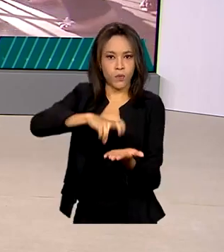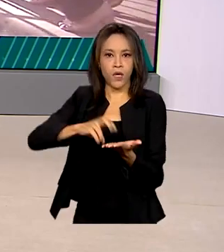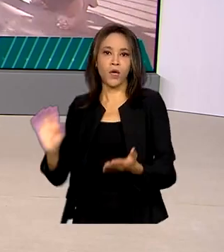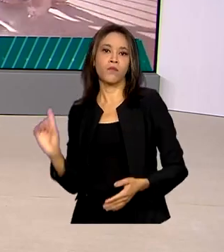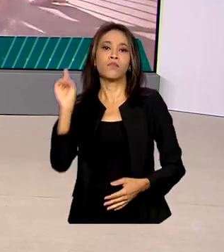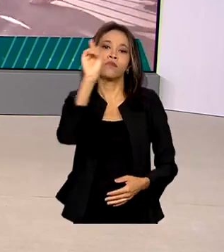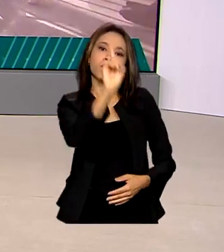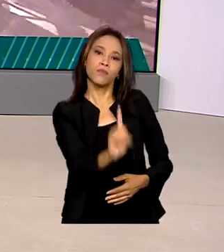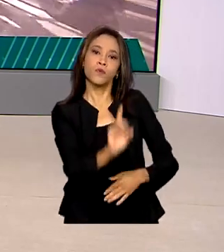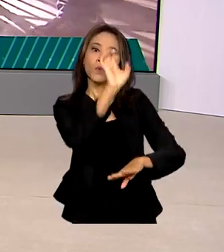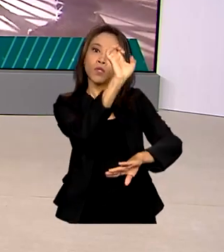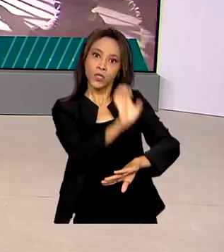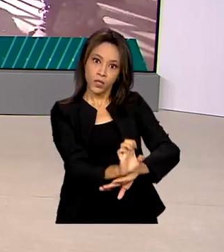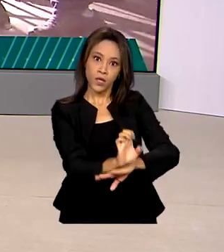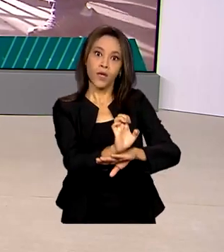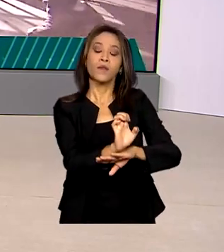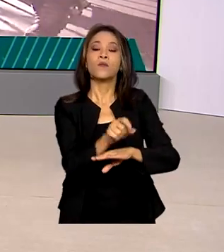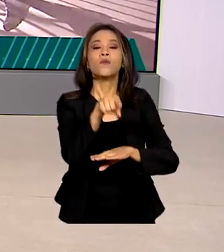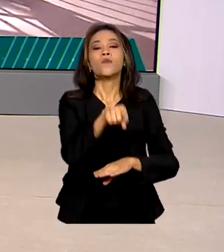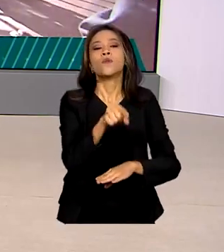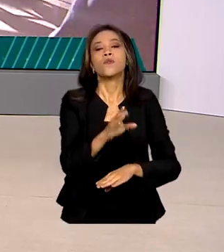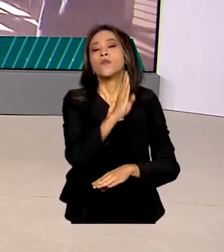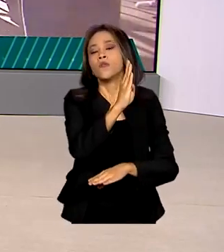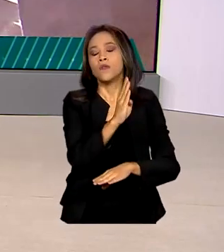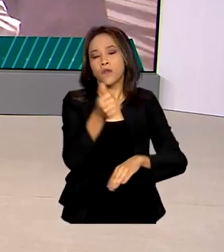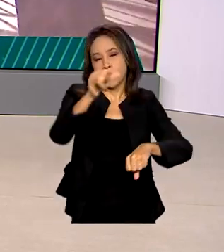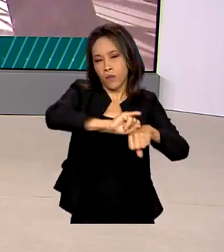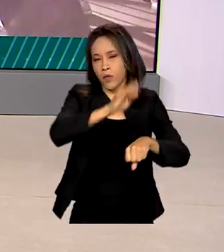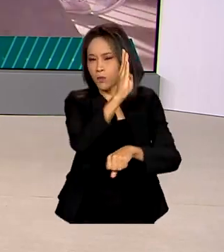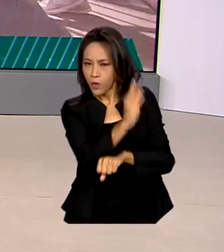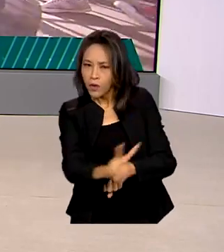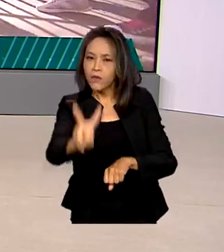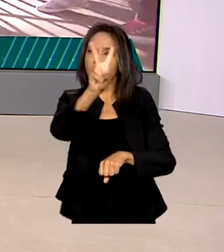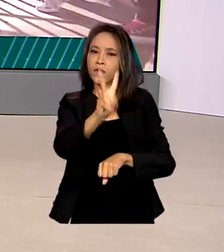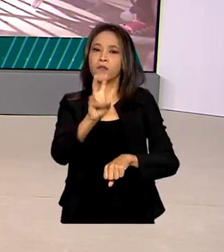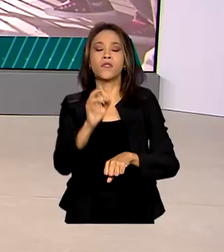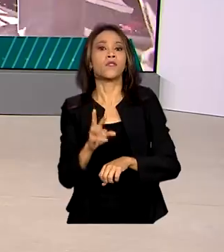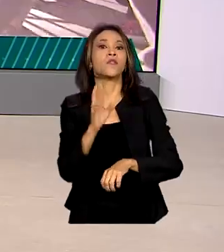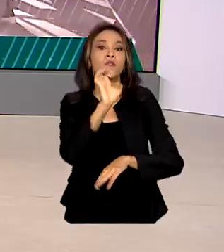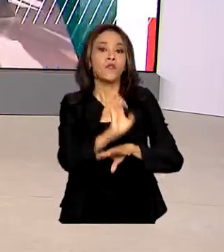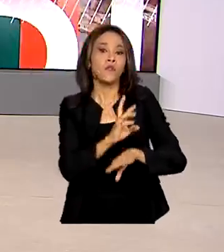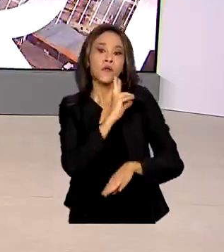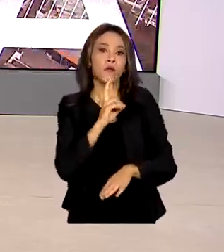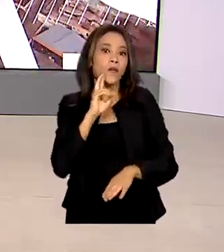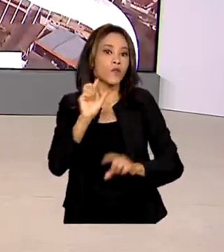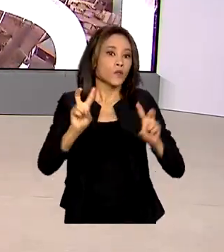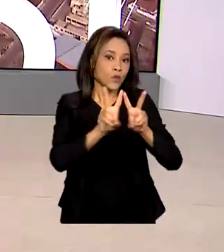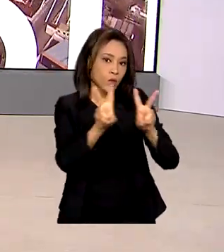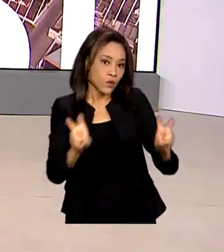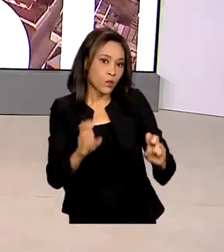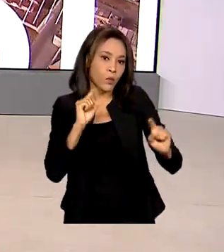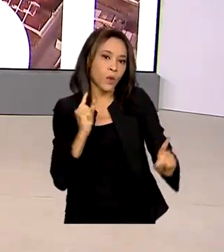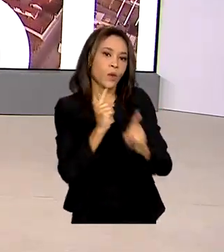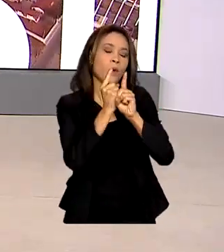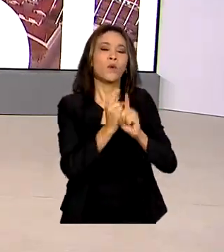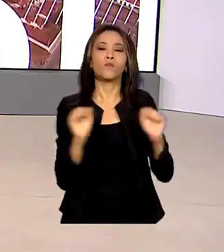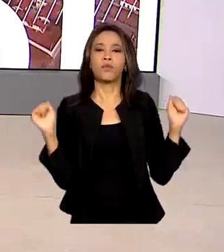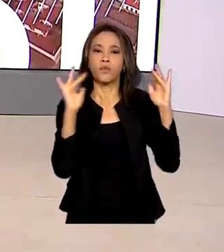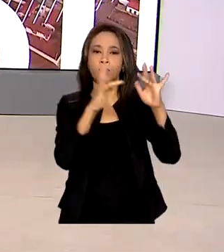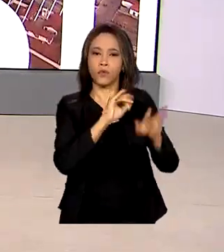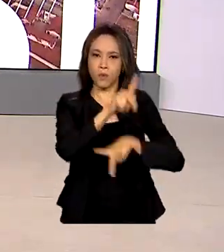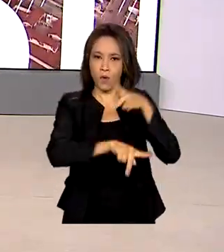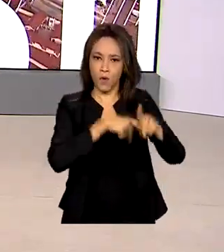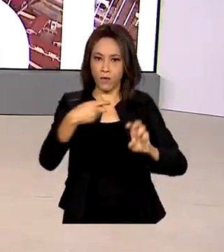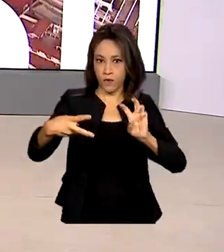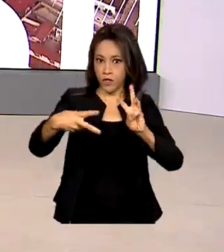Vista, capital de Roraima, para participar da reunião de lideranças indígenas na região da Raposa Serra do Sol. E quem está lá